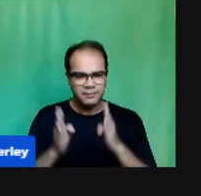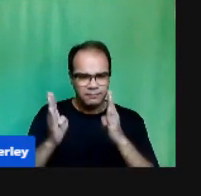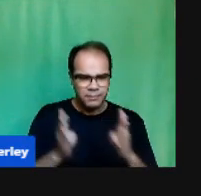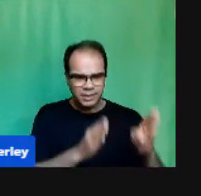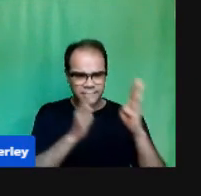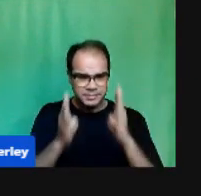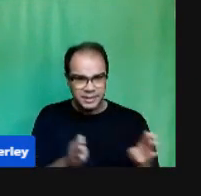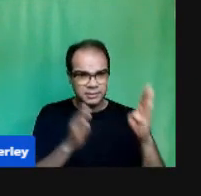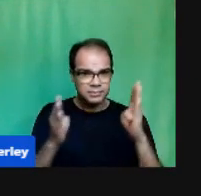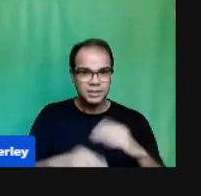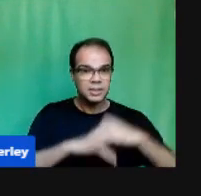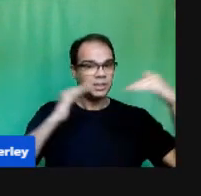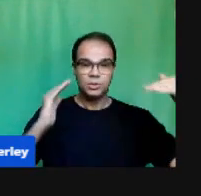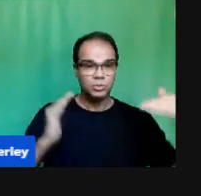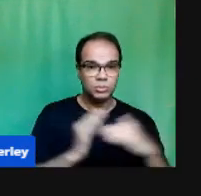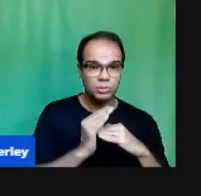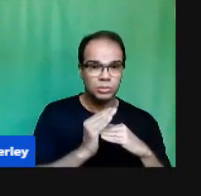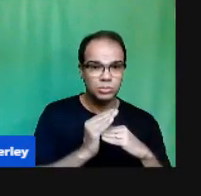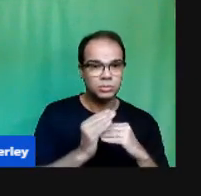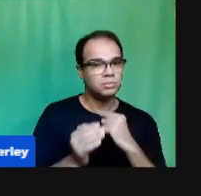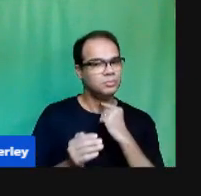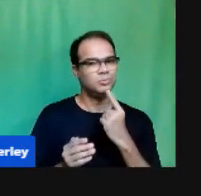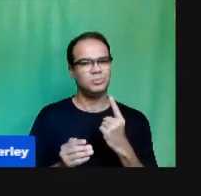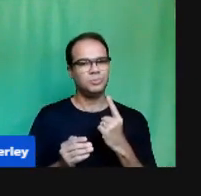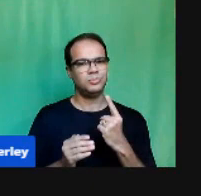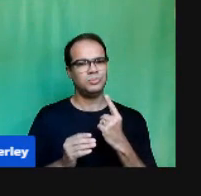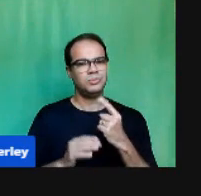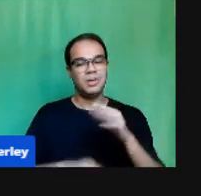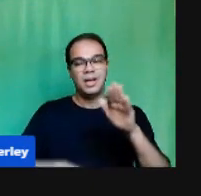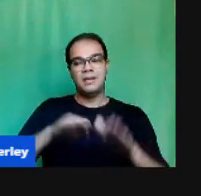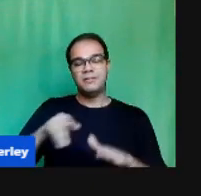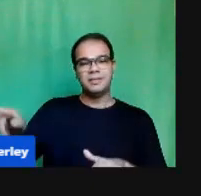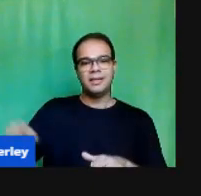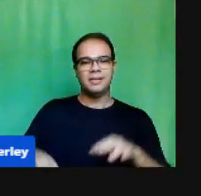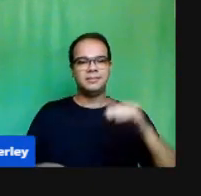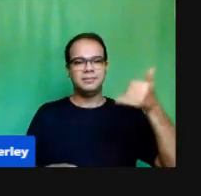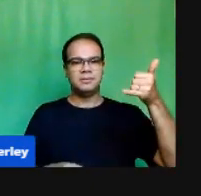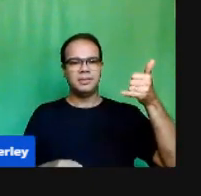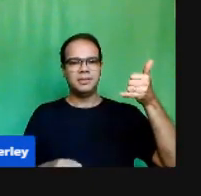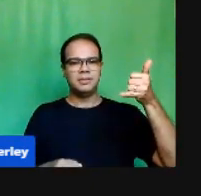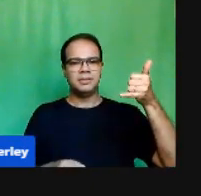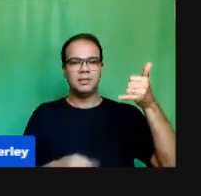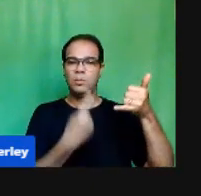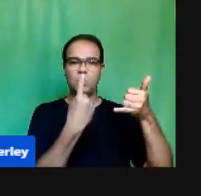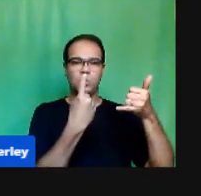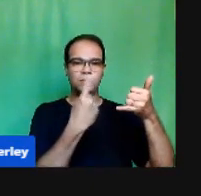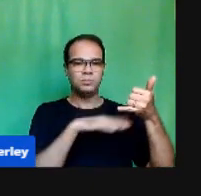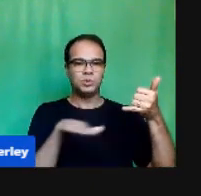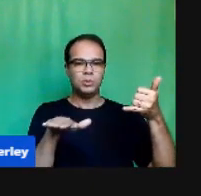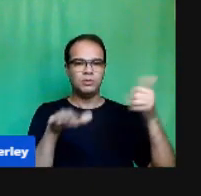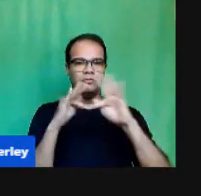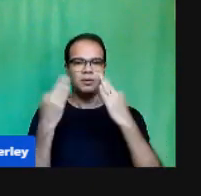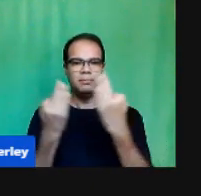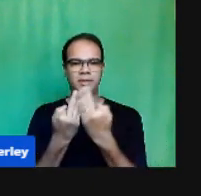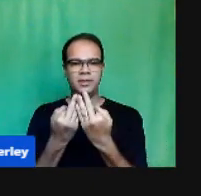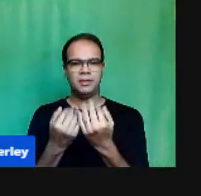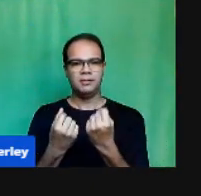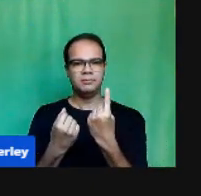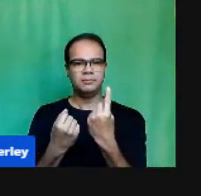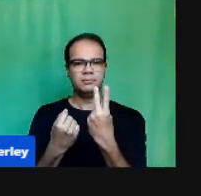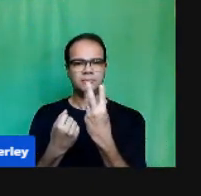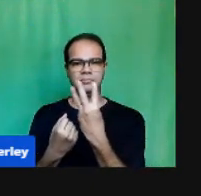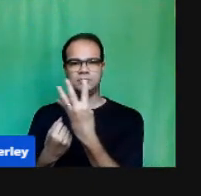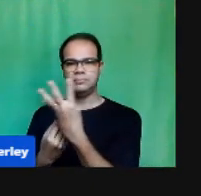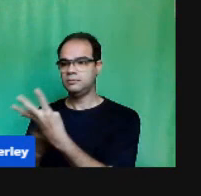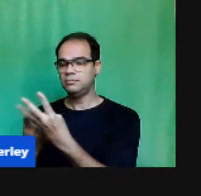Alguns são Dividem aparelhos Tanto de celular Como de computador Com seus demais irmãos Dentro da família